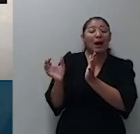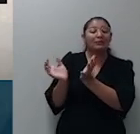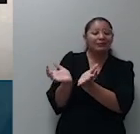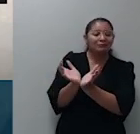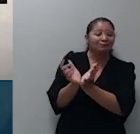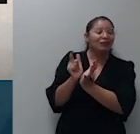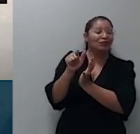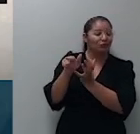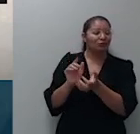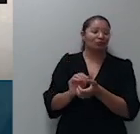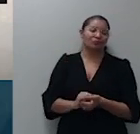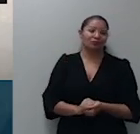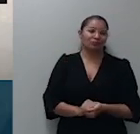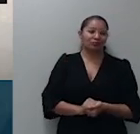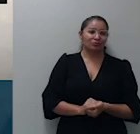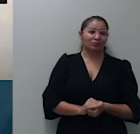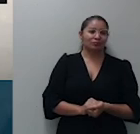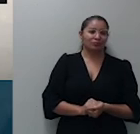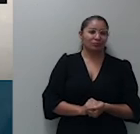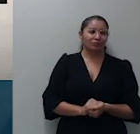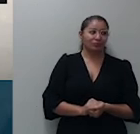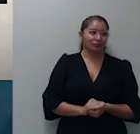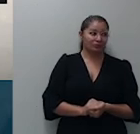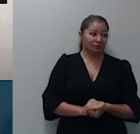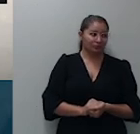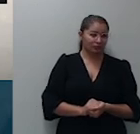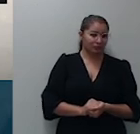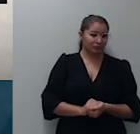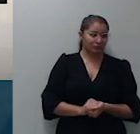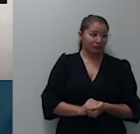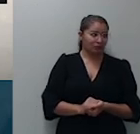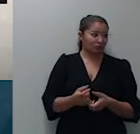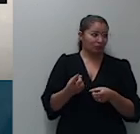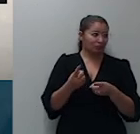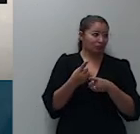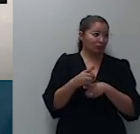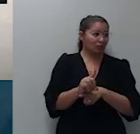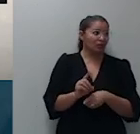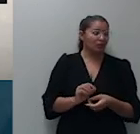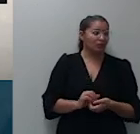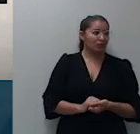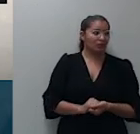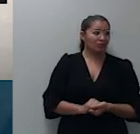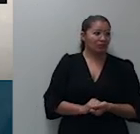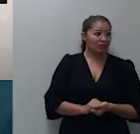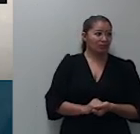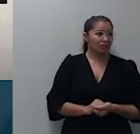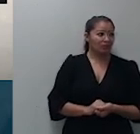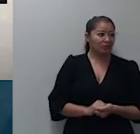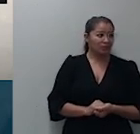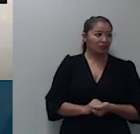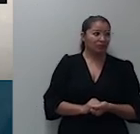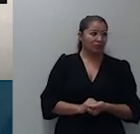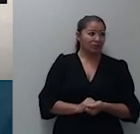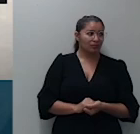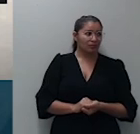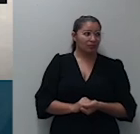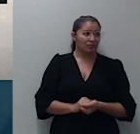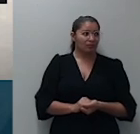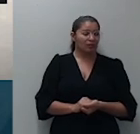aforadas contra fiadores avalistas ou coobrigados em geral aplicação das súmulas 83